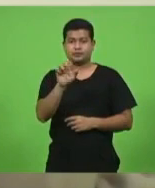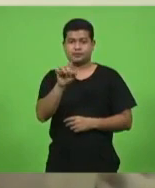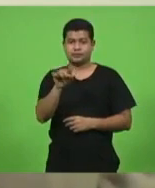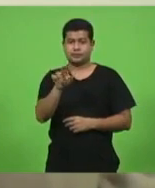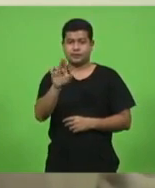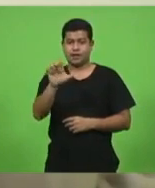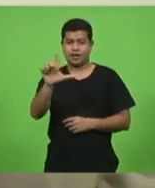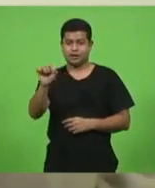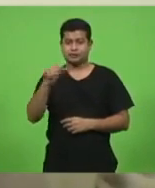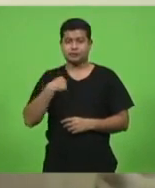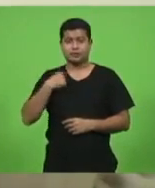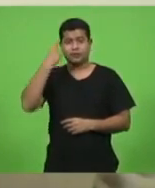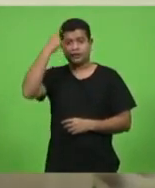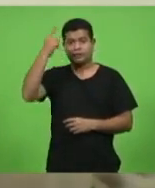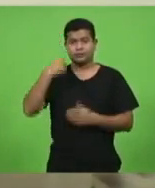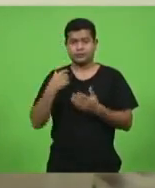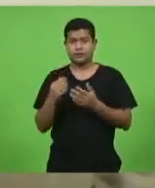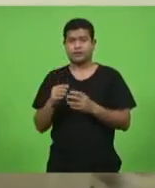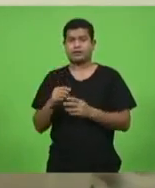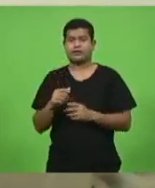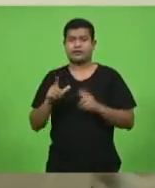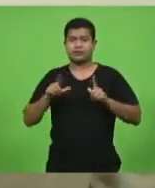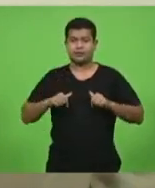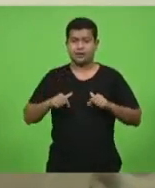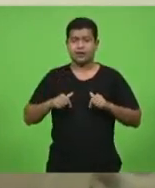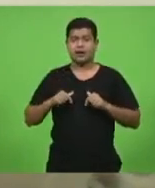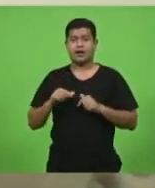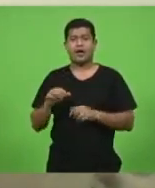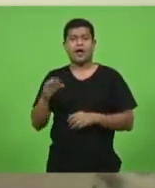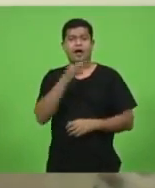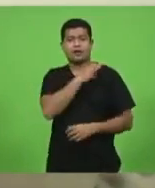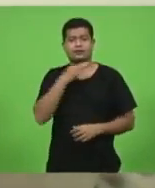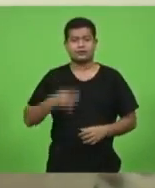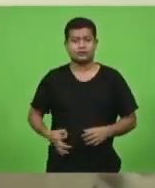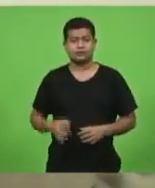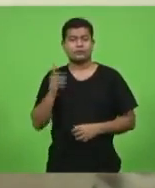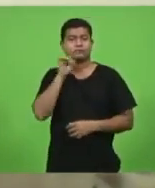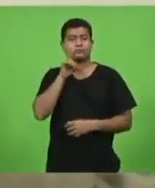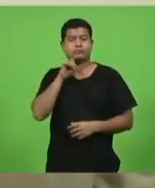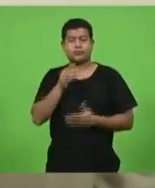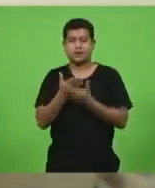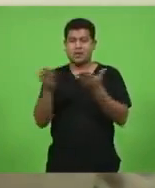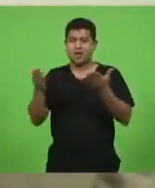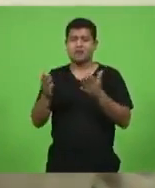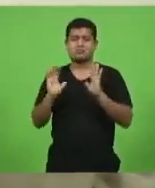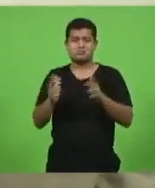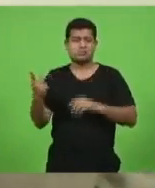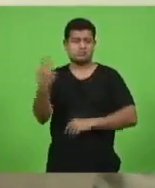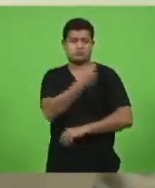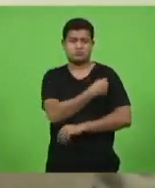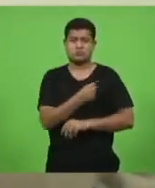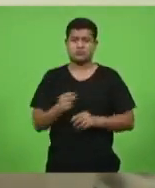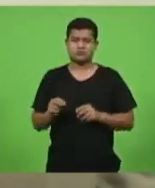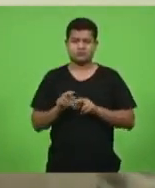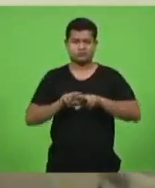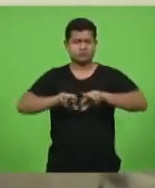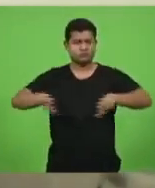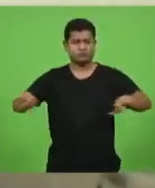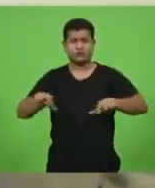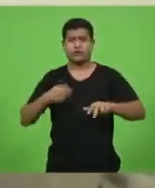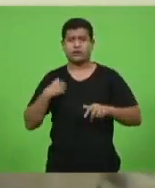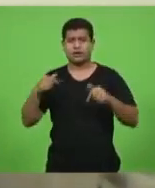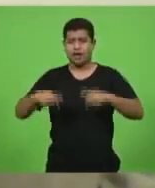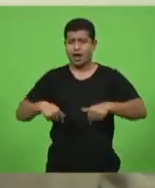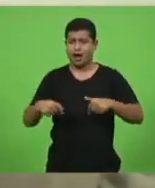Unidos chegam a patamares de vacinação extraordinários e o Brasil está lá beirando